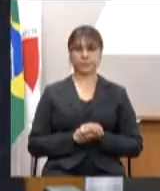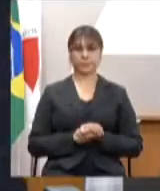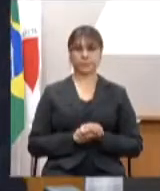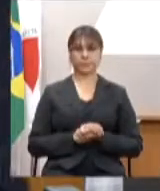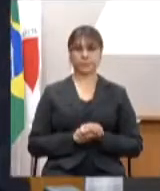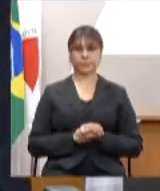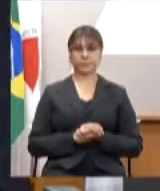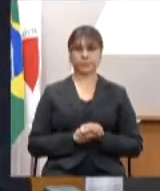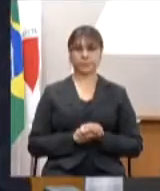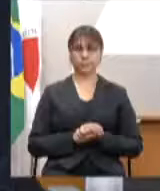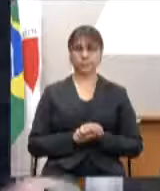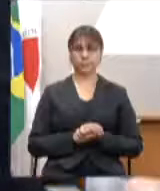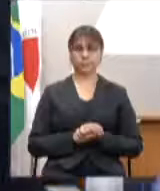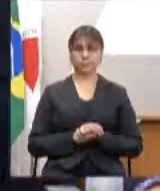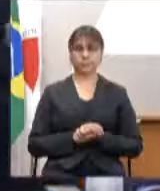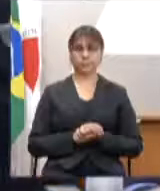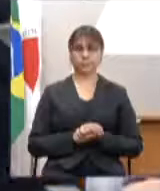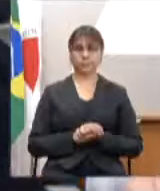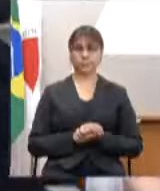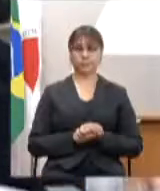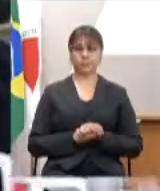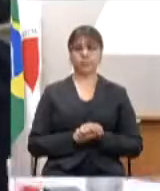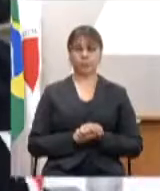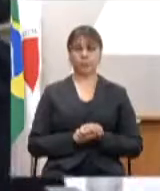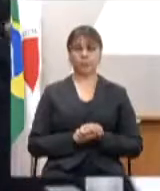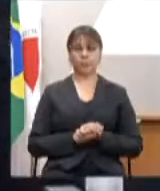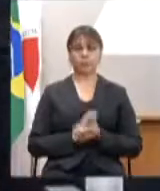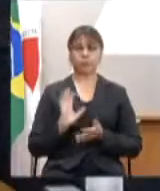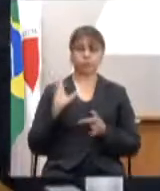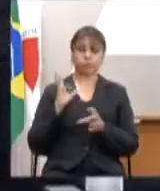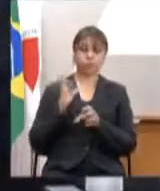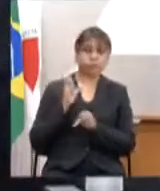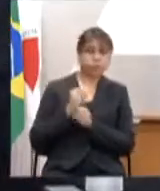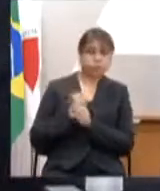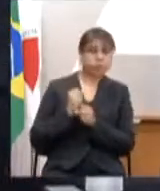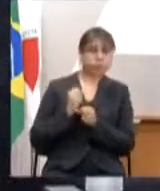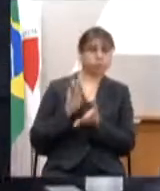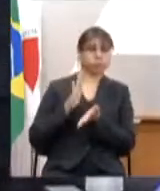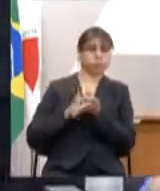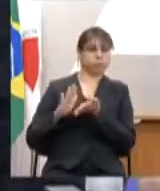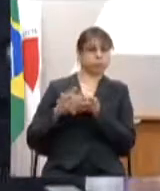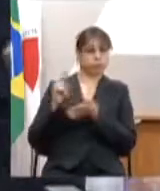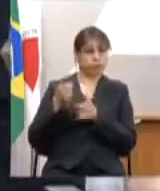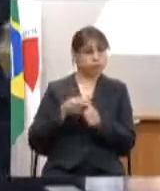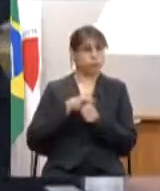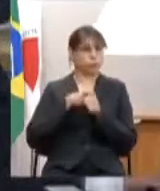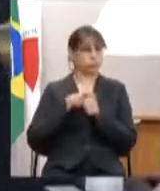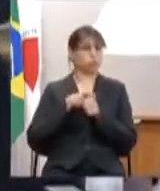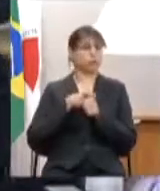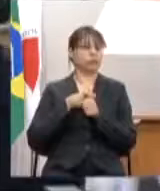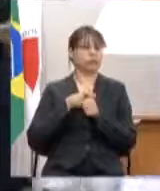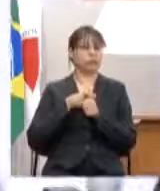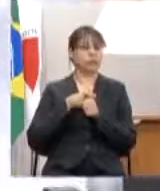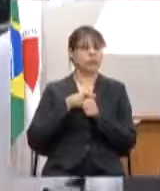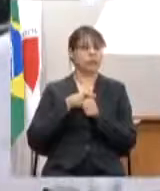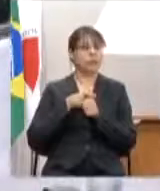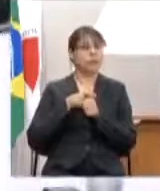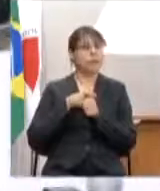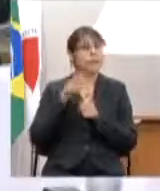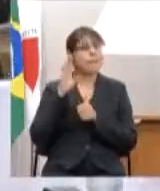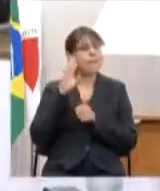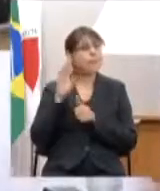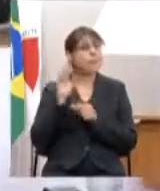Esse encargo e esse custo da dívida está relacionado principalmente